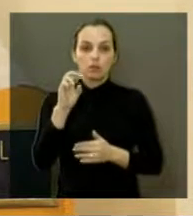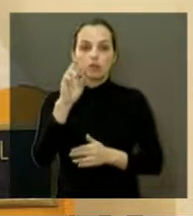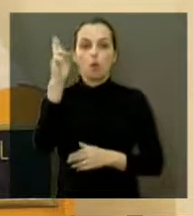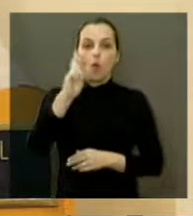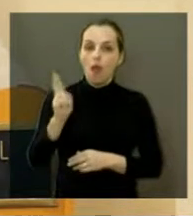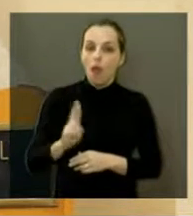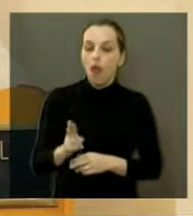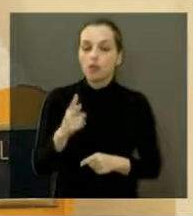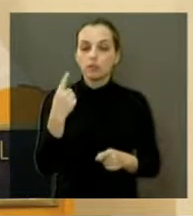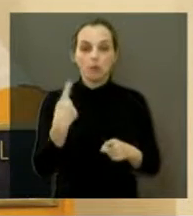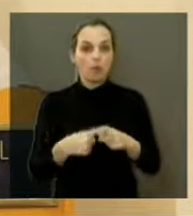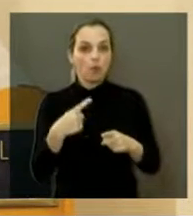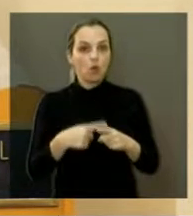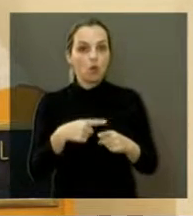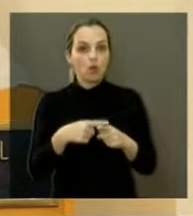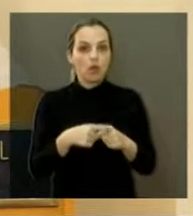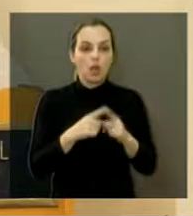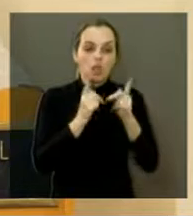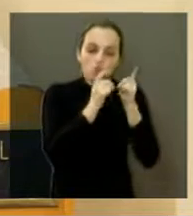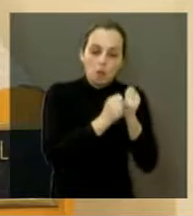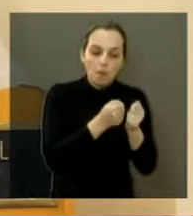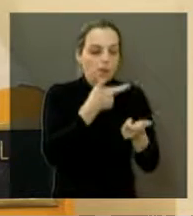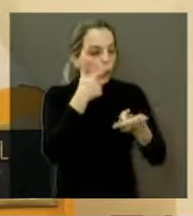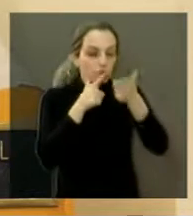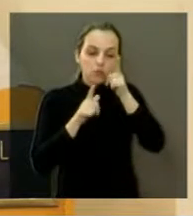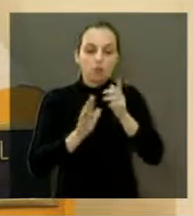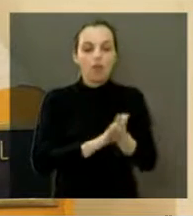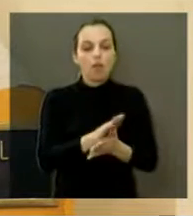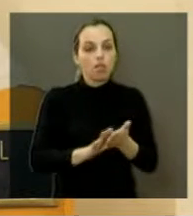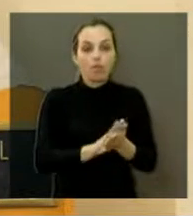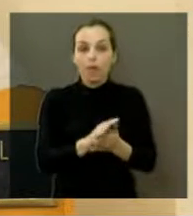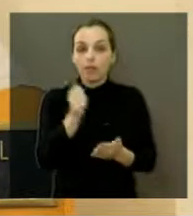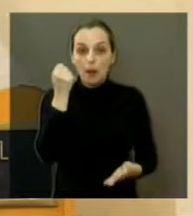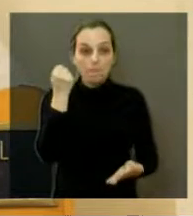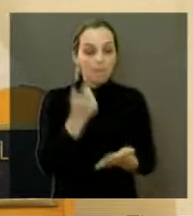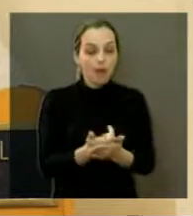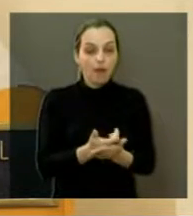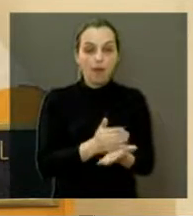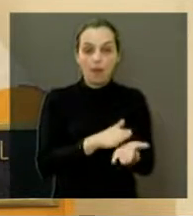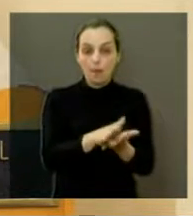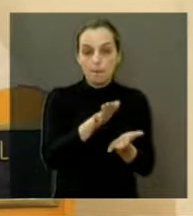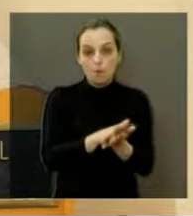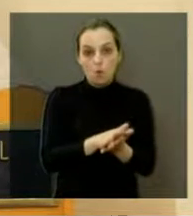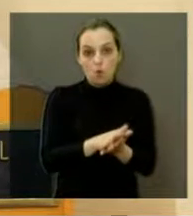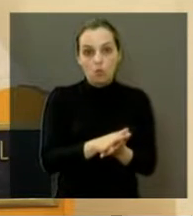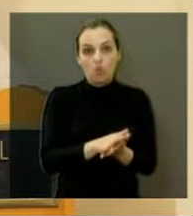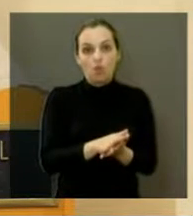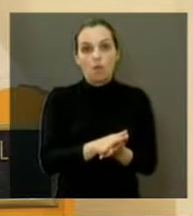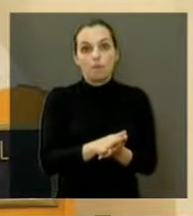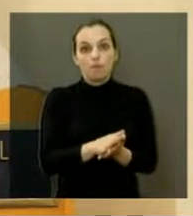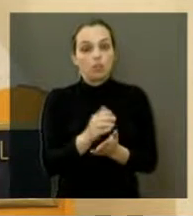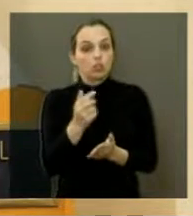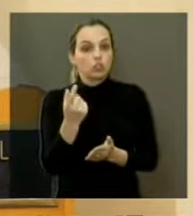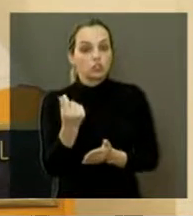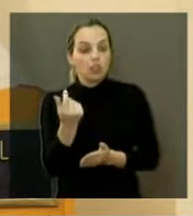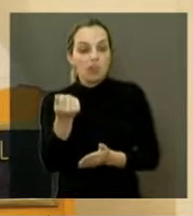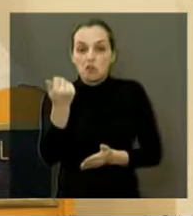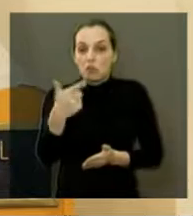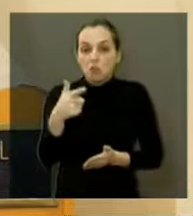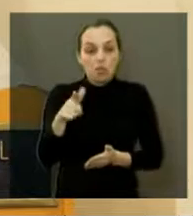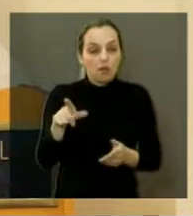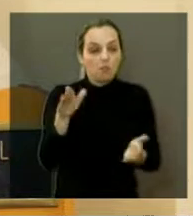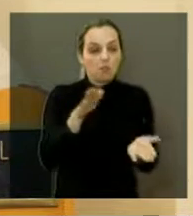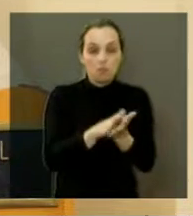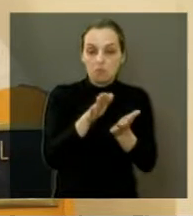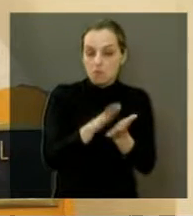primeiro, ele não vai dormir mais à noite, pensando nessa multa. Segundo, não vai pagar, porque não tem dinheiro para pagar também. Então,